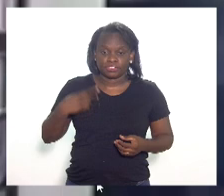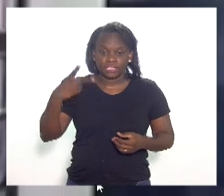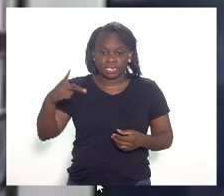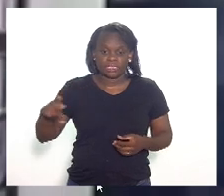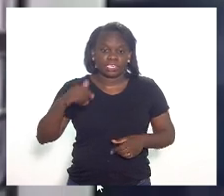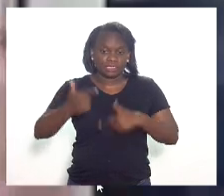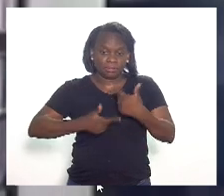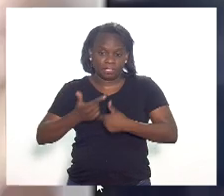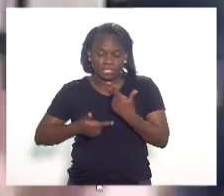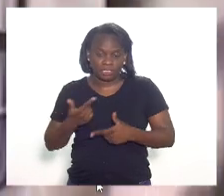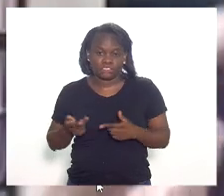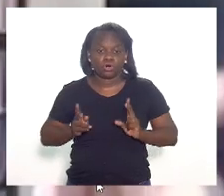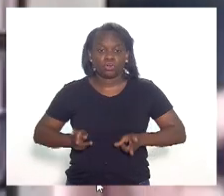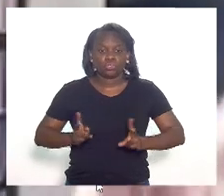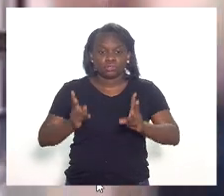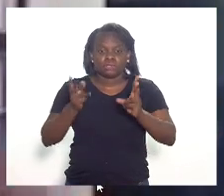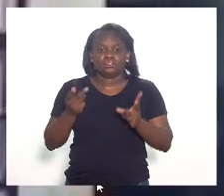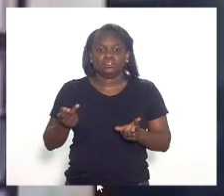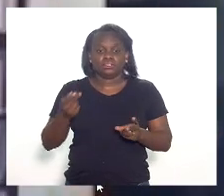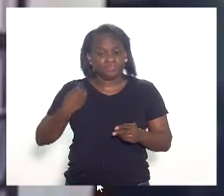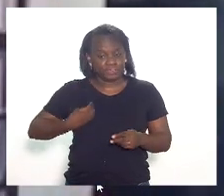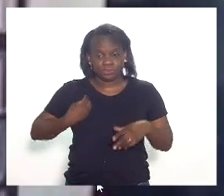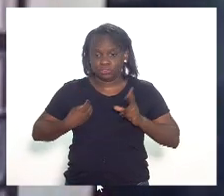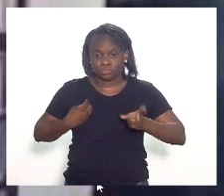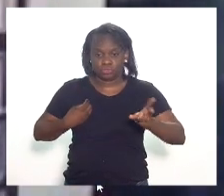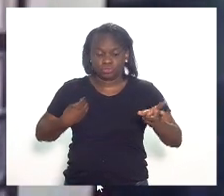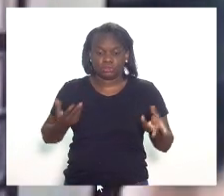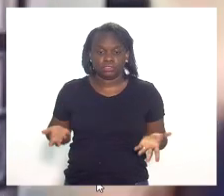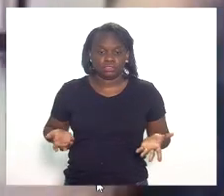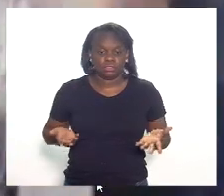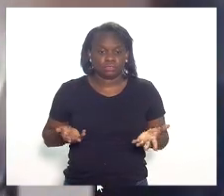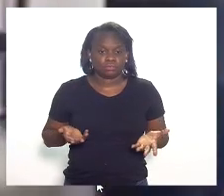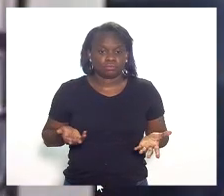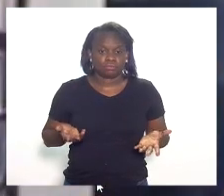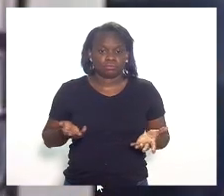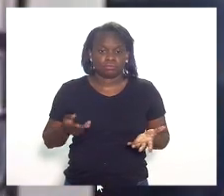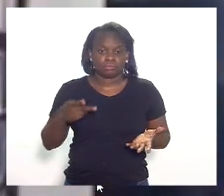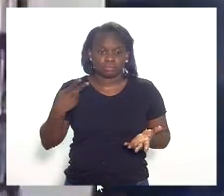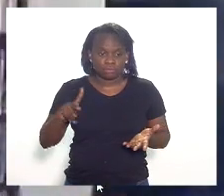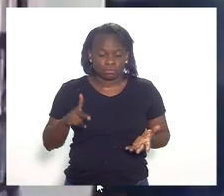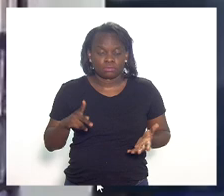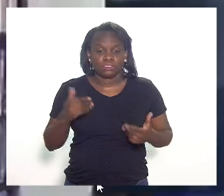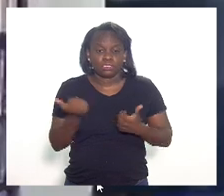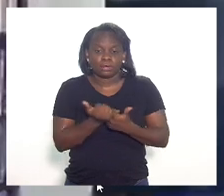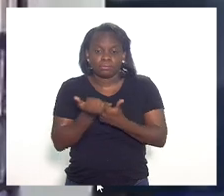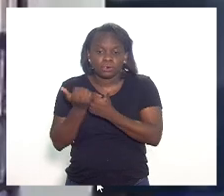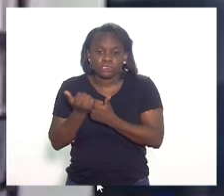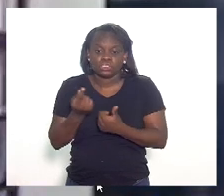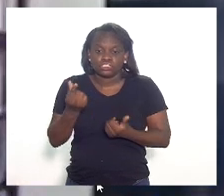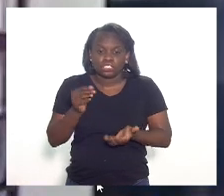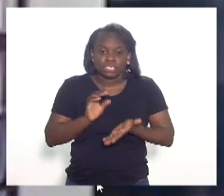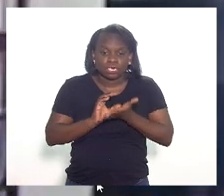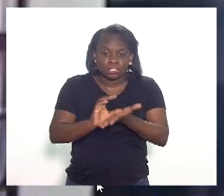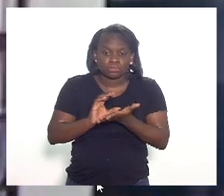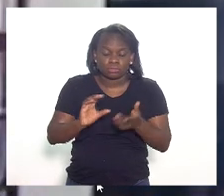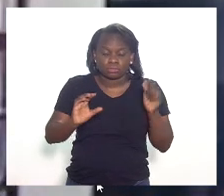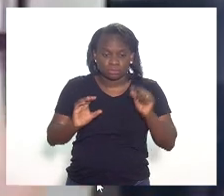atividades continuarem vivendo com o aporte de recursos